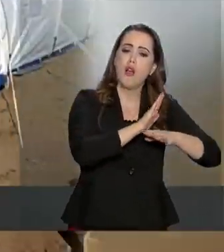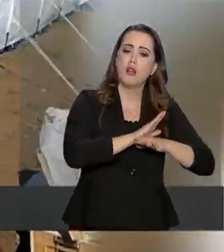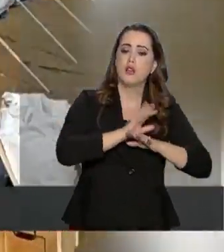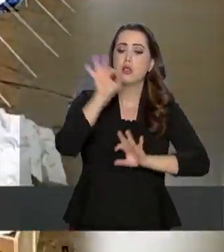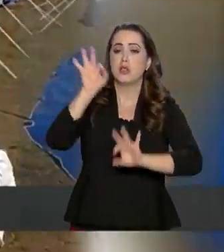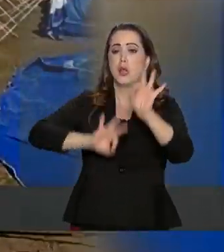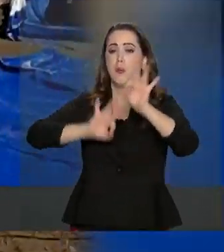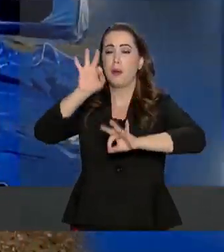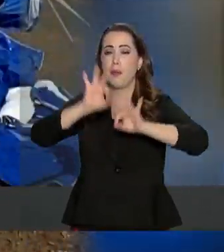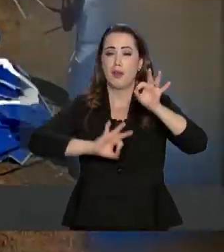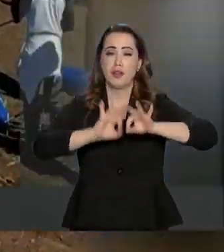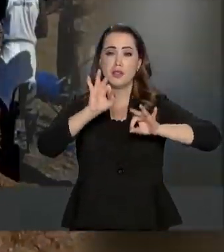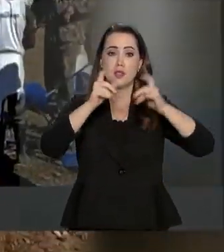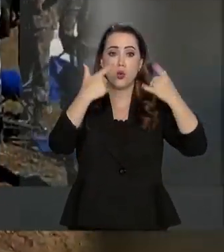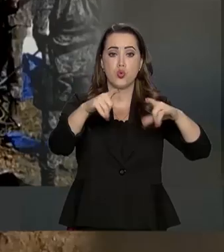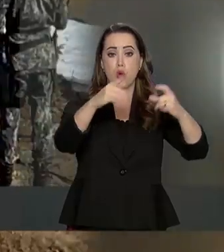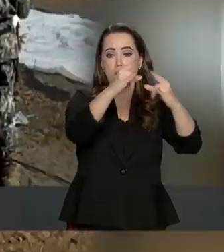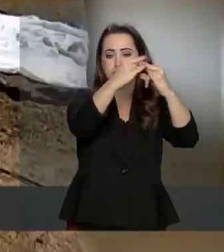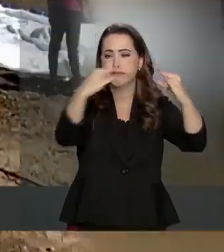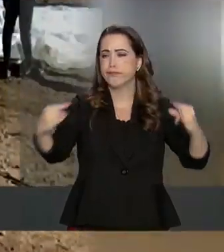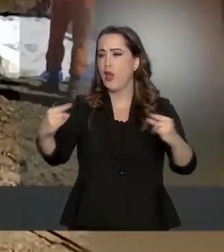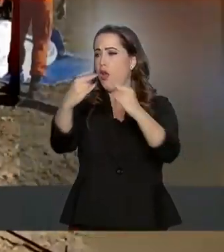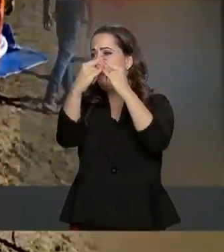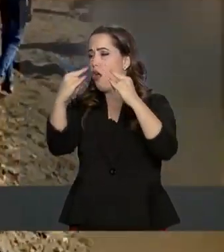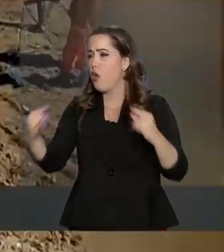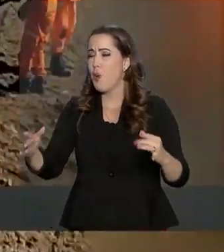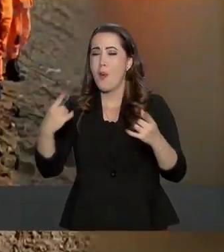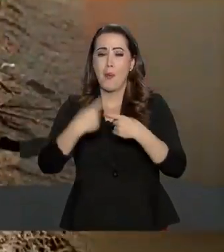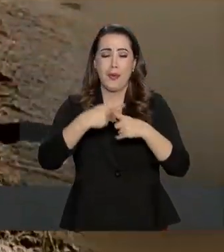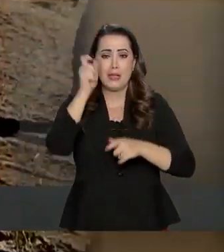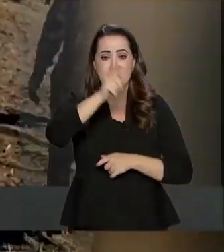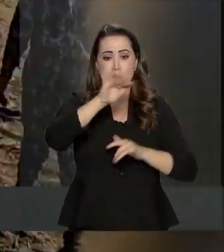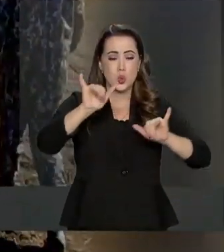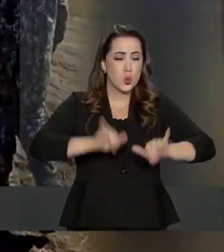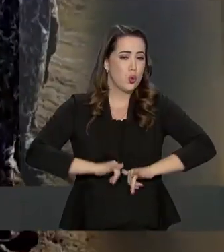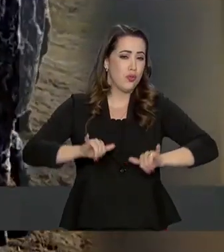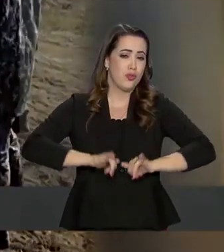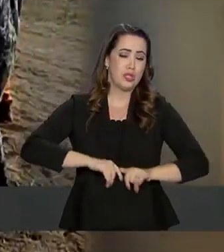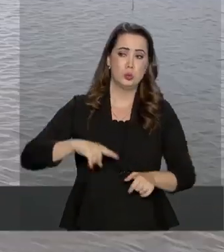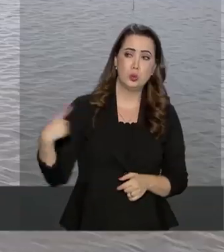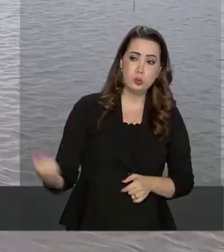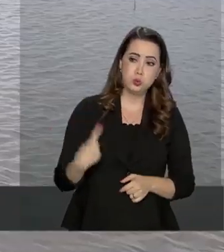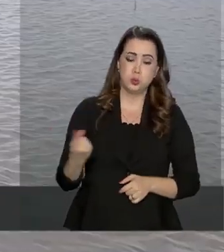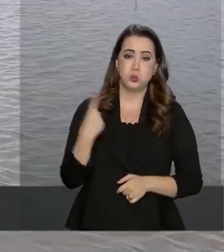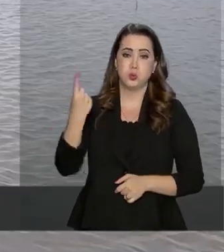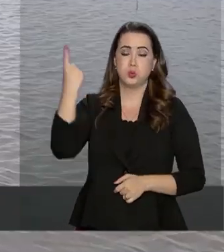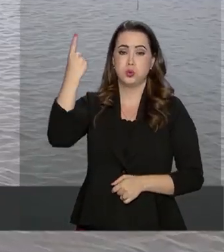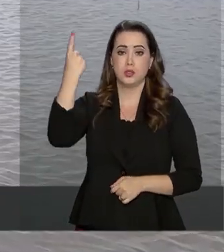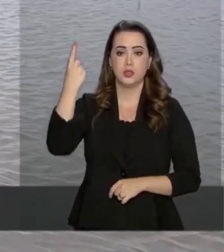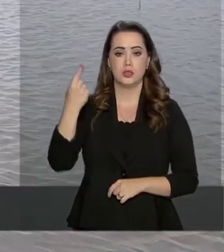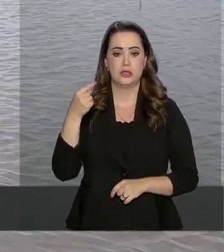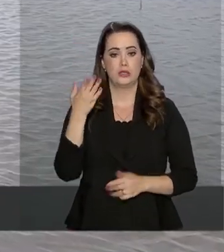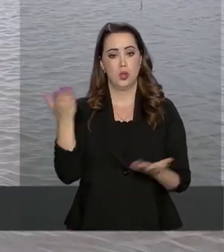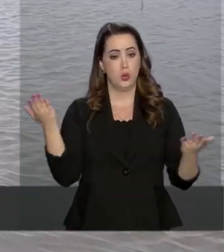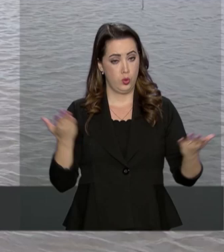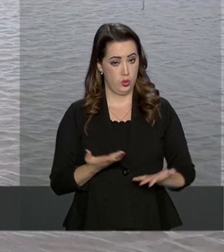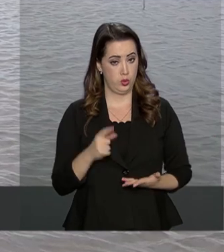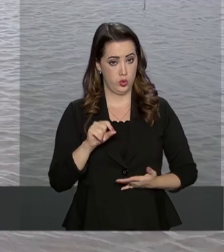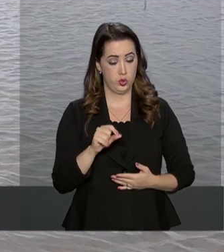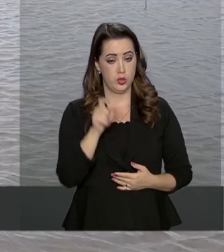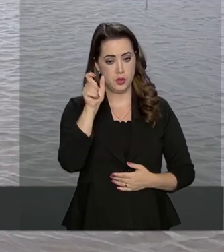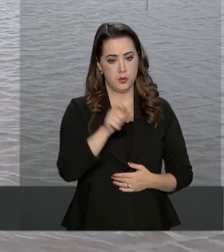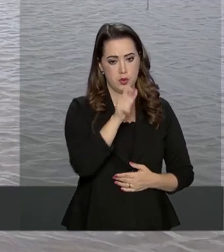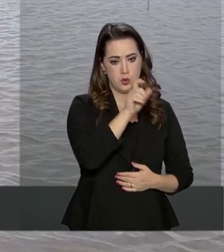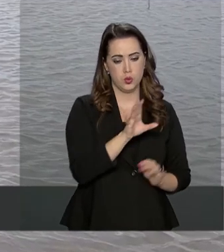montagem de um campo de pessoas que sofreram com o ciclone Idai. No dia de hoje, os